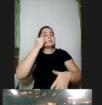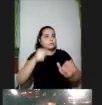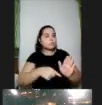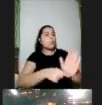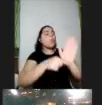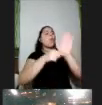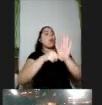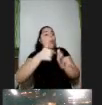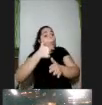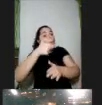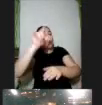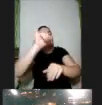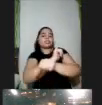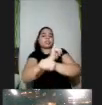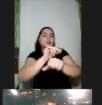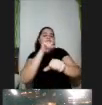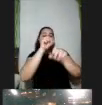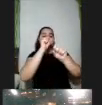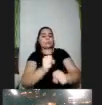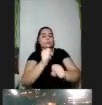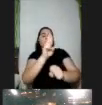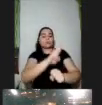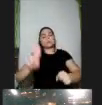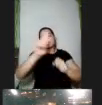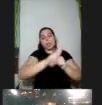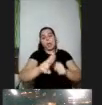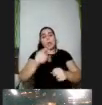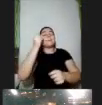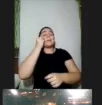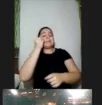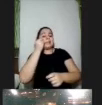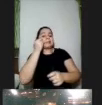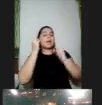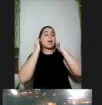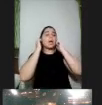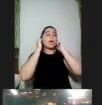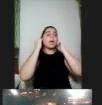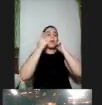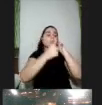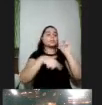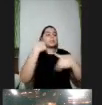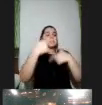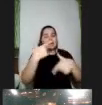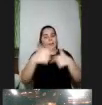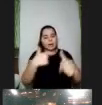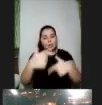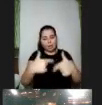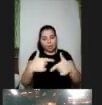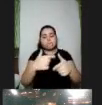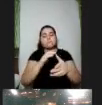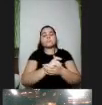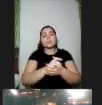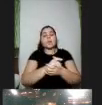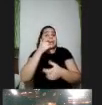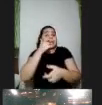estratégias que ele podia utilizar de autorregulação para que ele conseguisse trabalhar a atenção dele mas que ele pudesse também estar